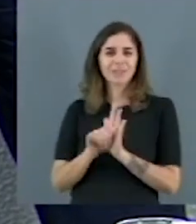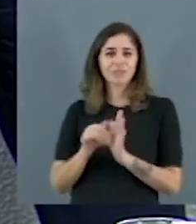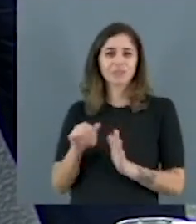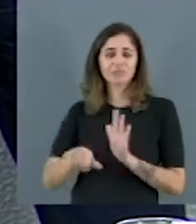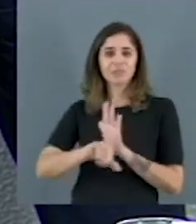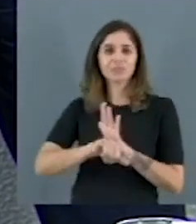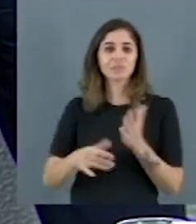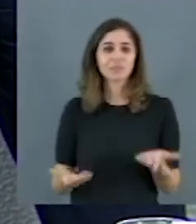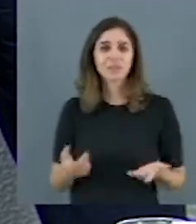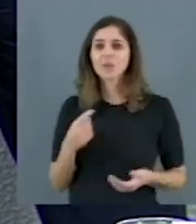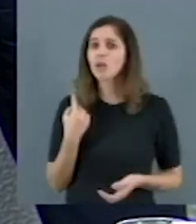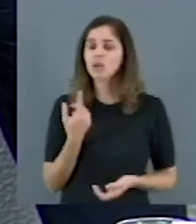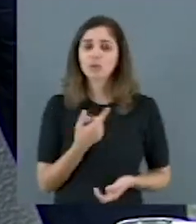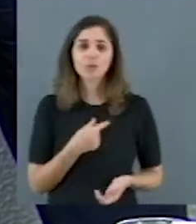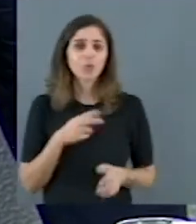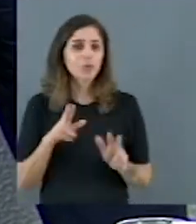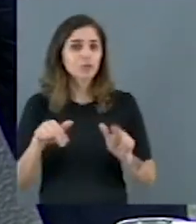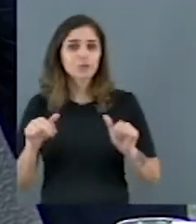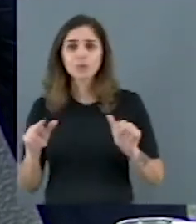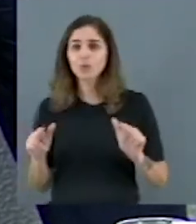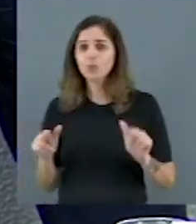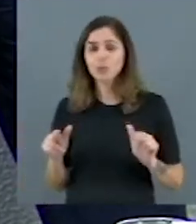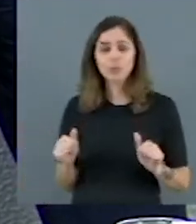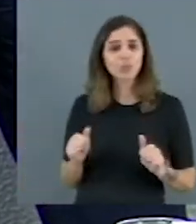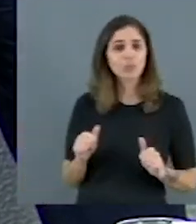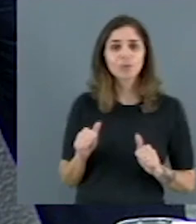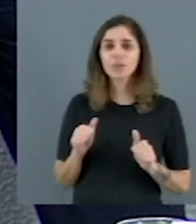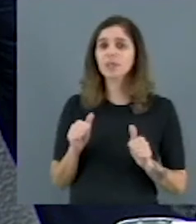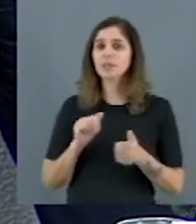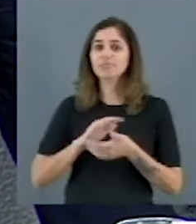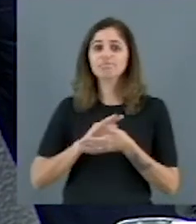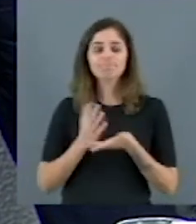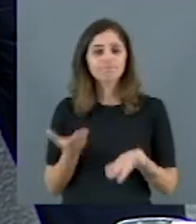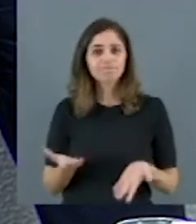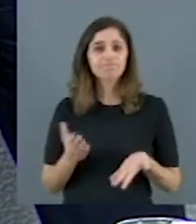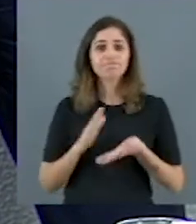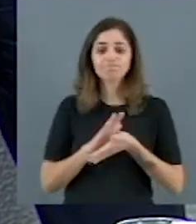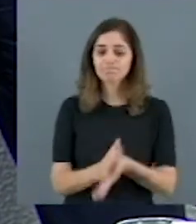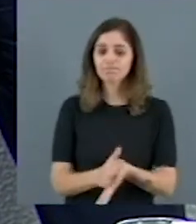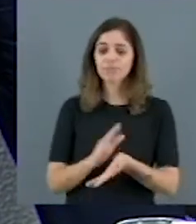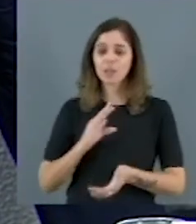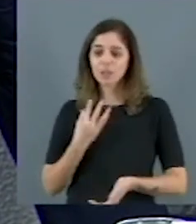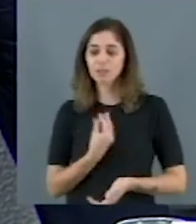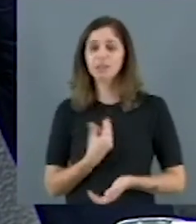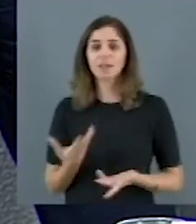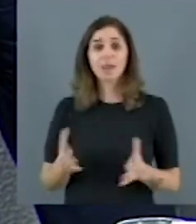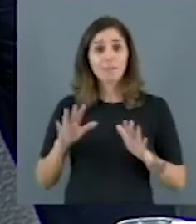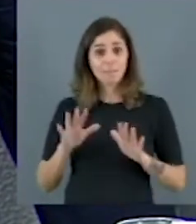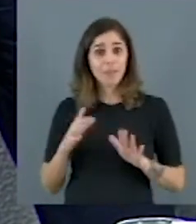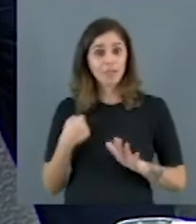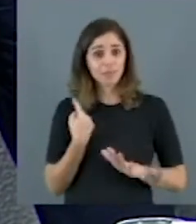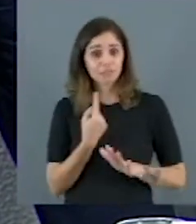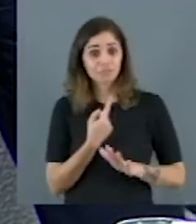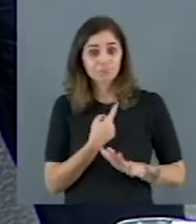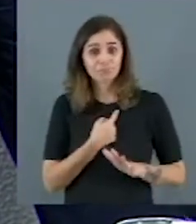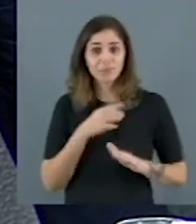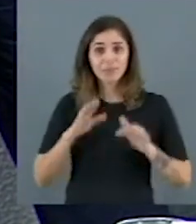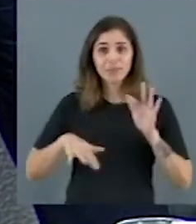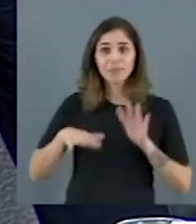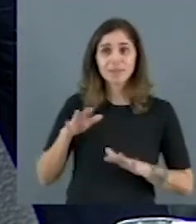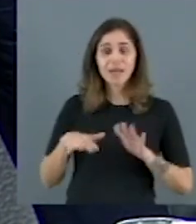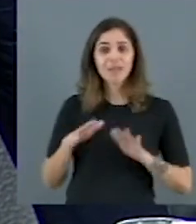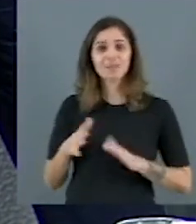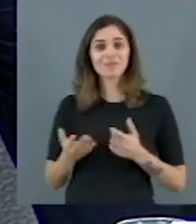incriminamos as identidades trans, mas nós criminalizamos e tornamos essas identidades alvo